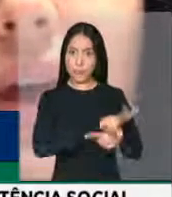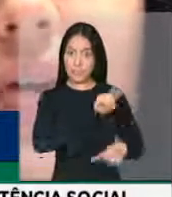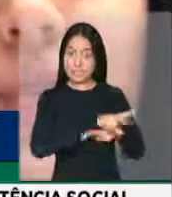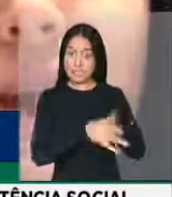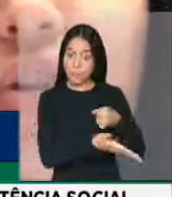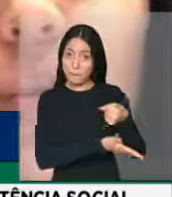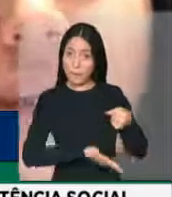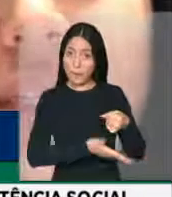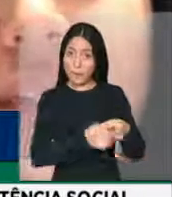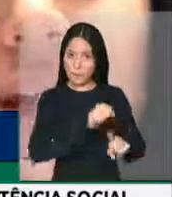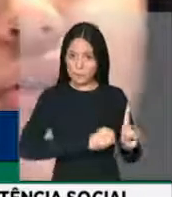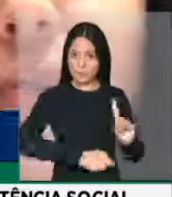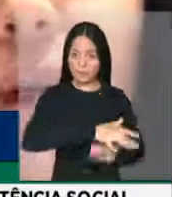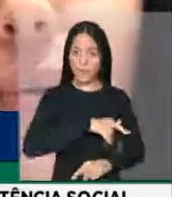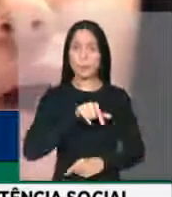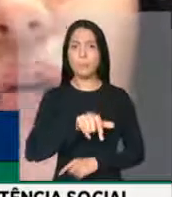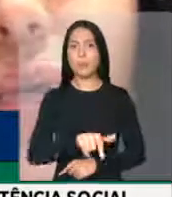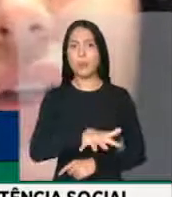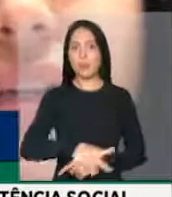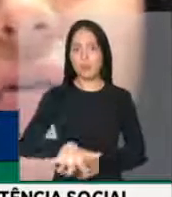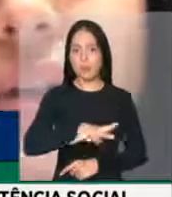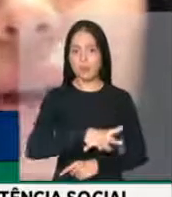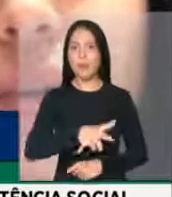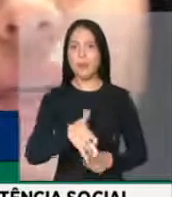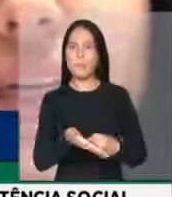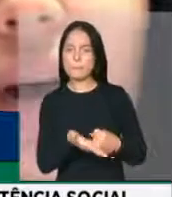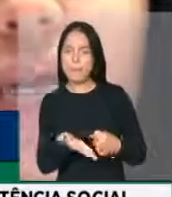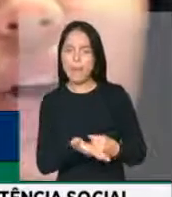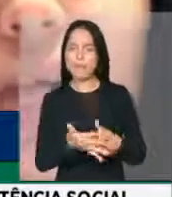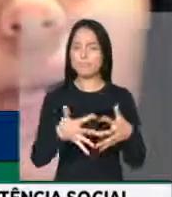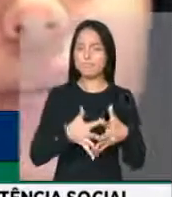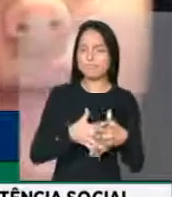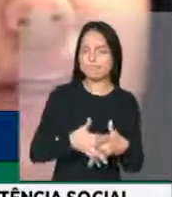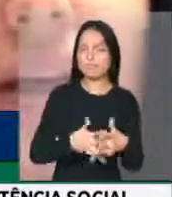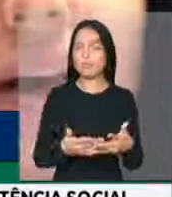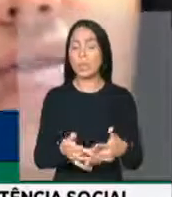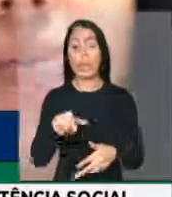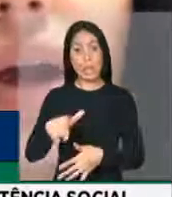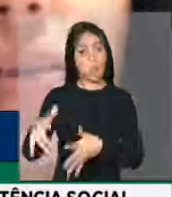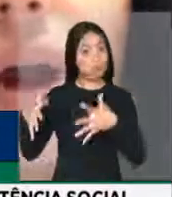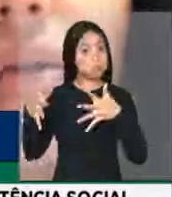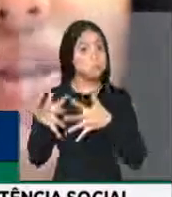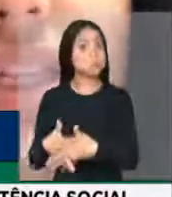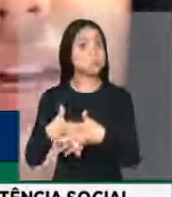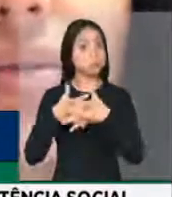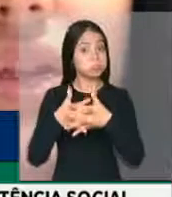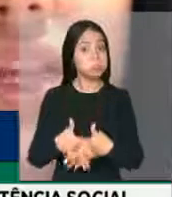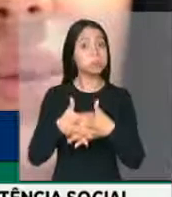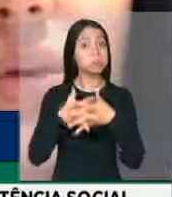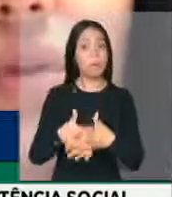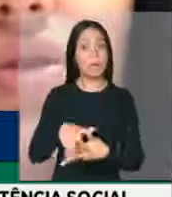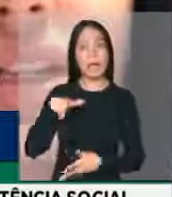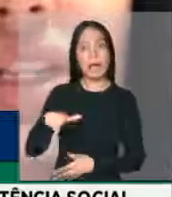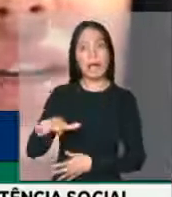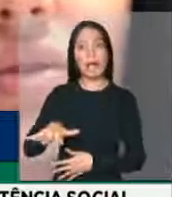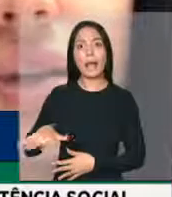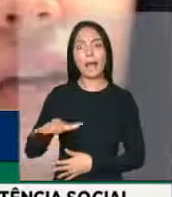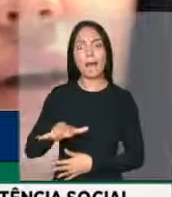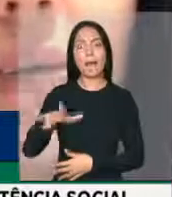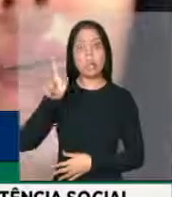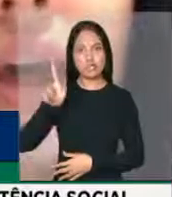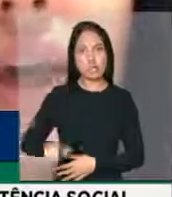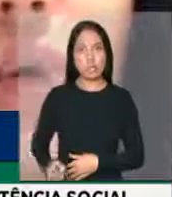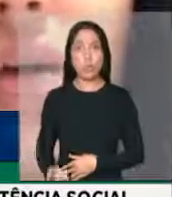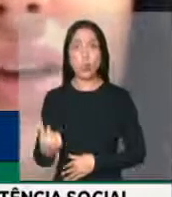de média complexidade, bloco de proteção social especial de alta complexidade, bloco de gestão do sistema único de assistência